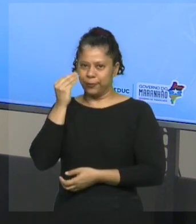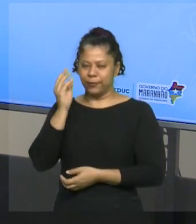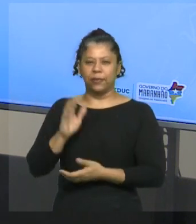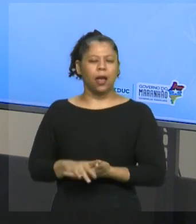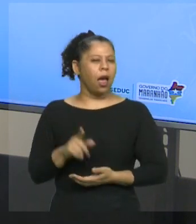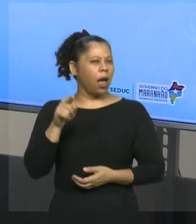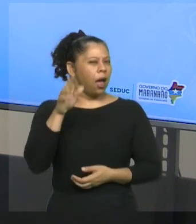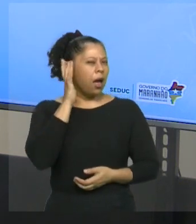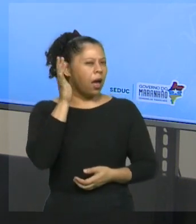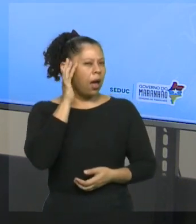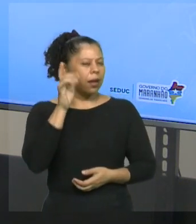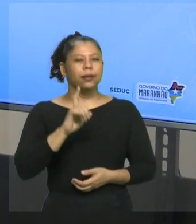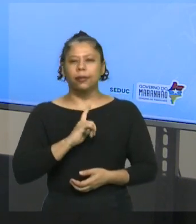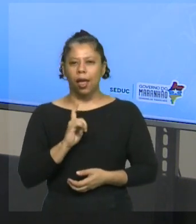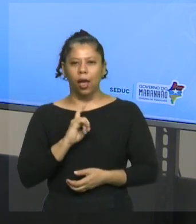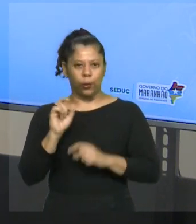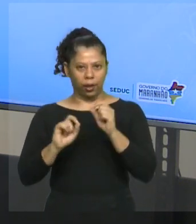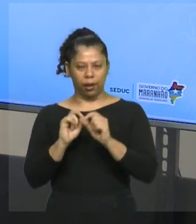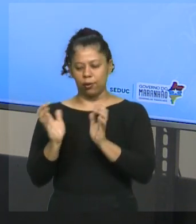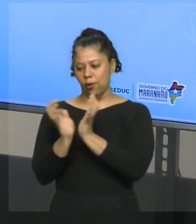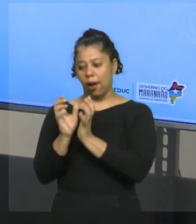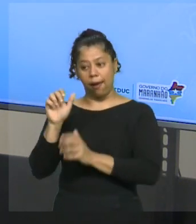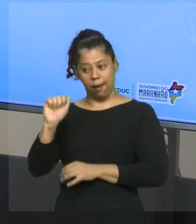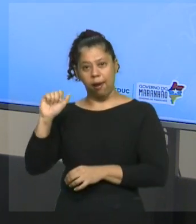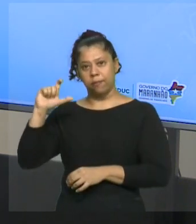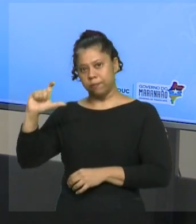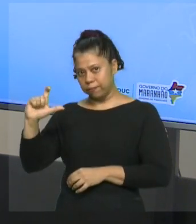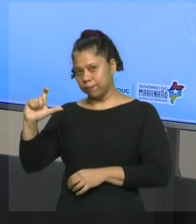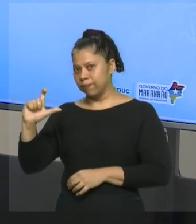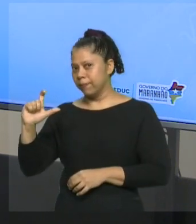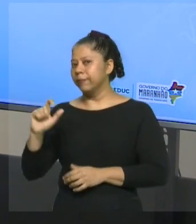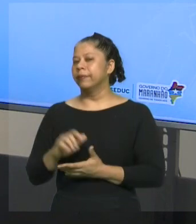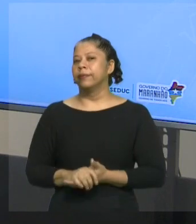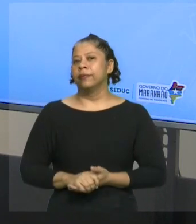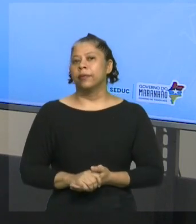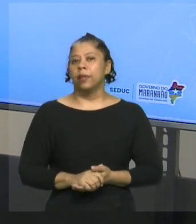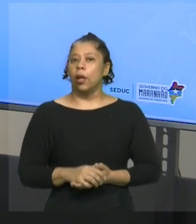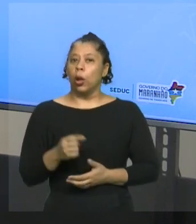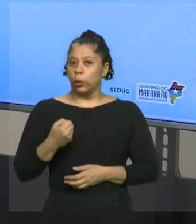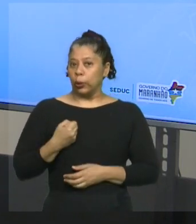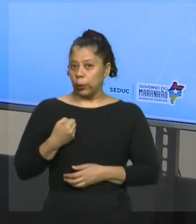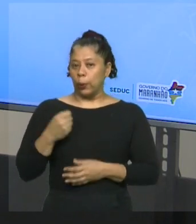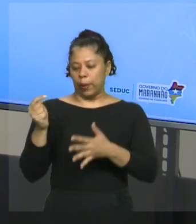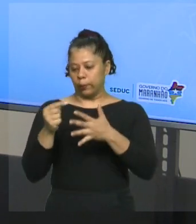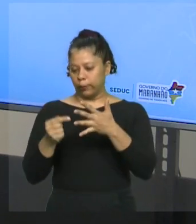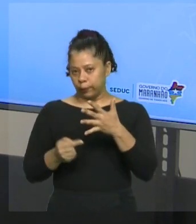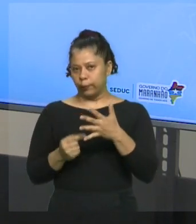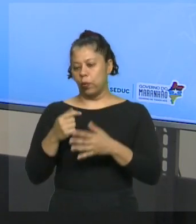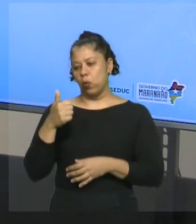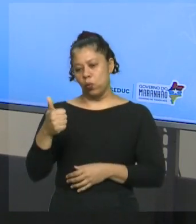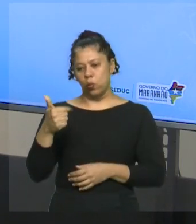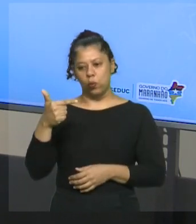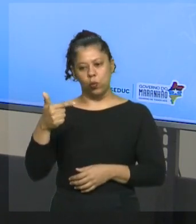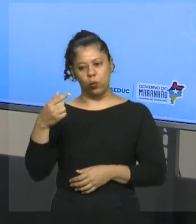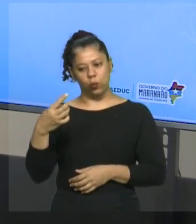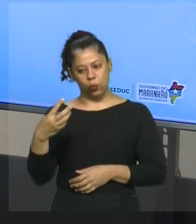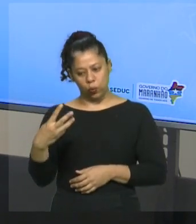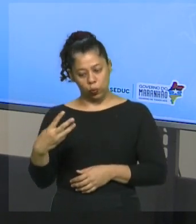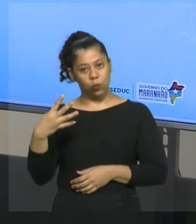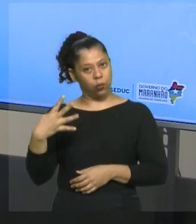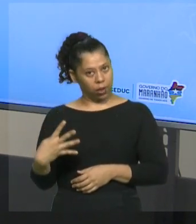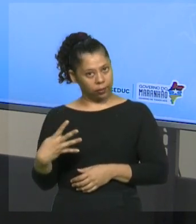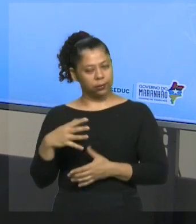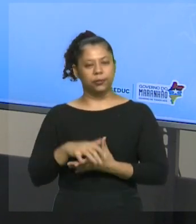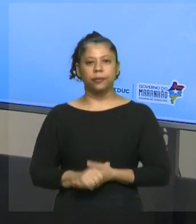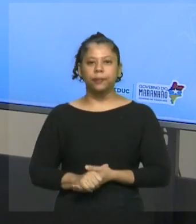Imagina que você tem esse conjunto A, que está por extinção, formado pelos elementos 1, 2, 3 e 4,